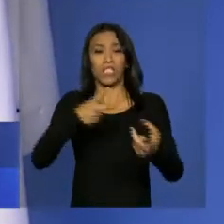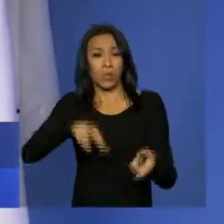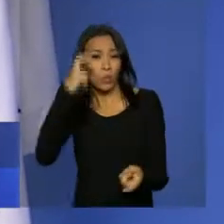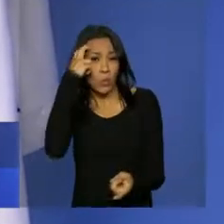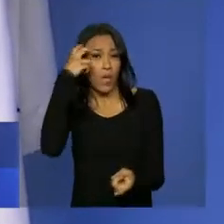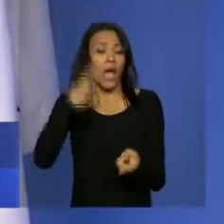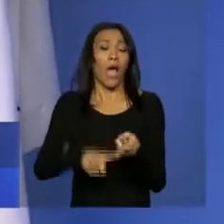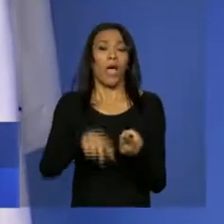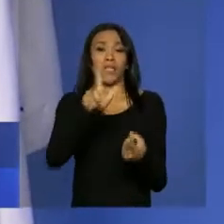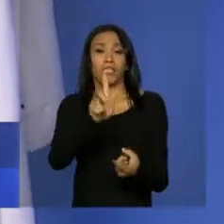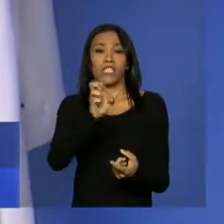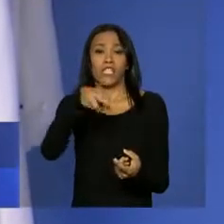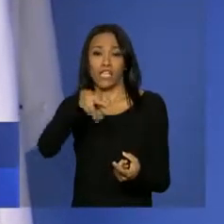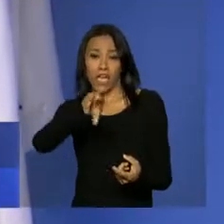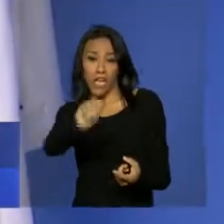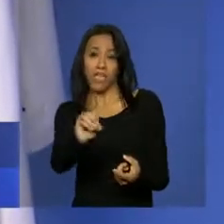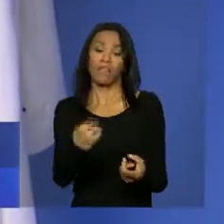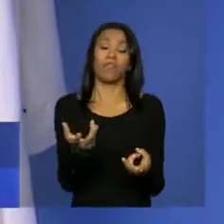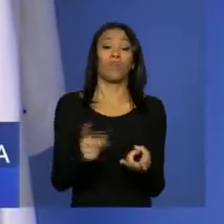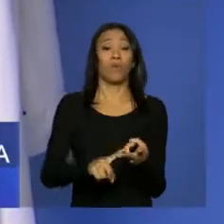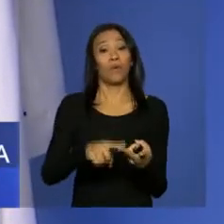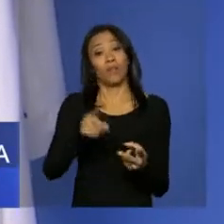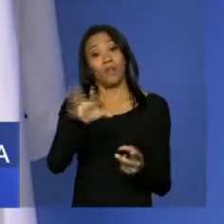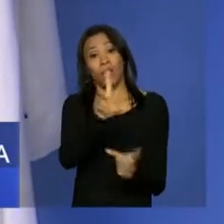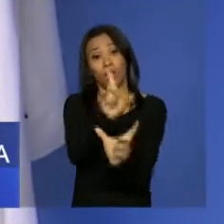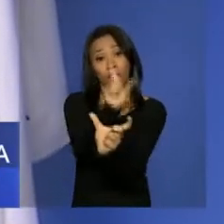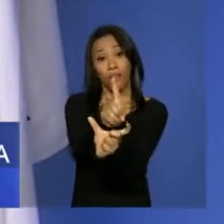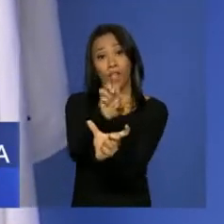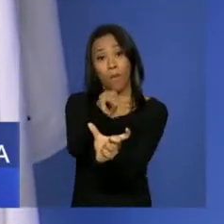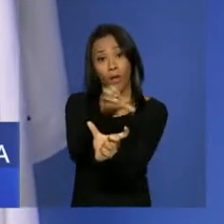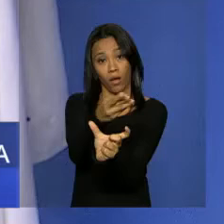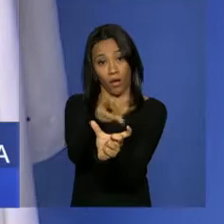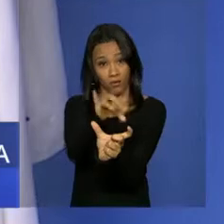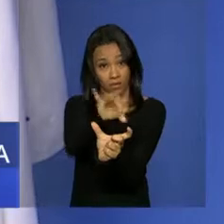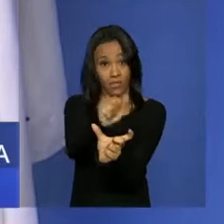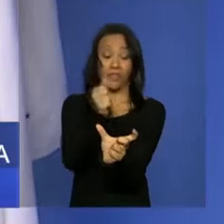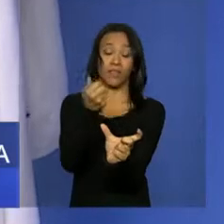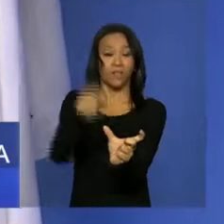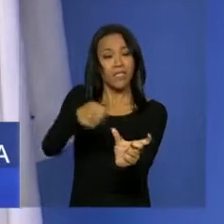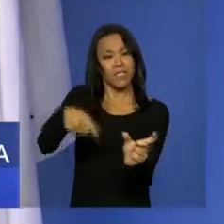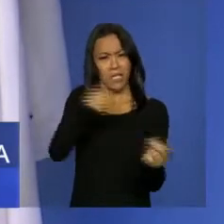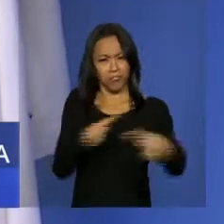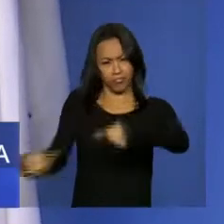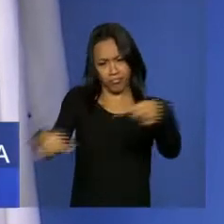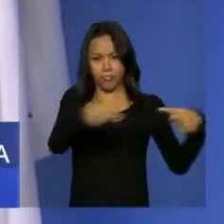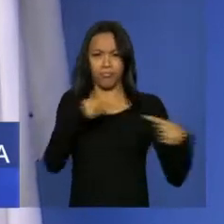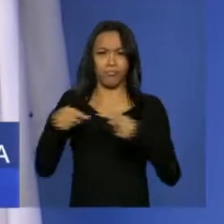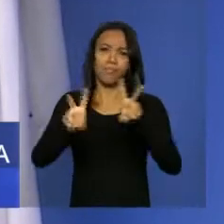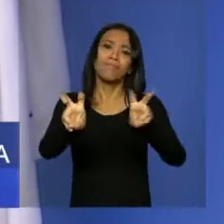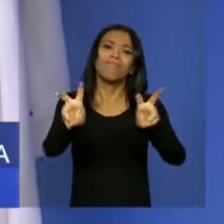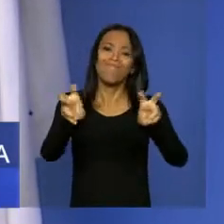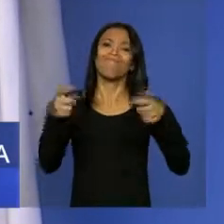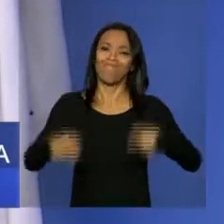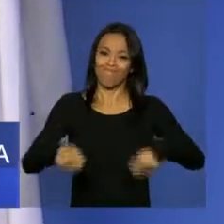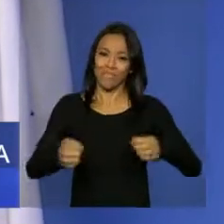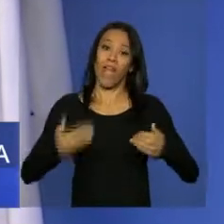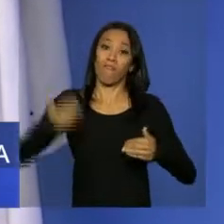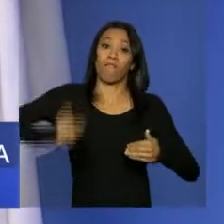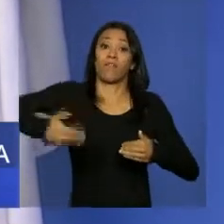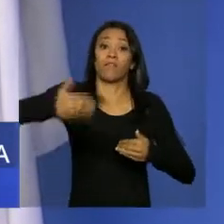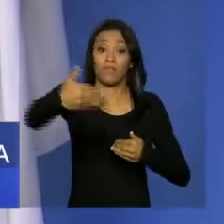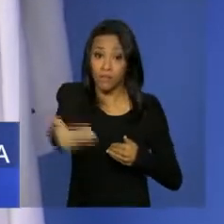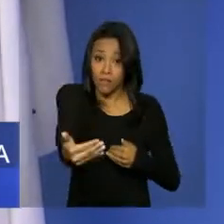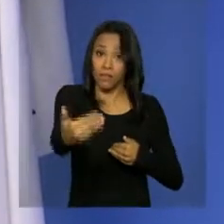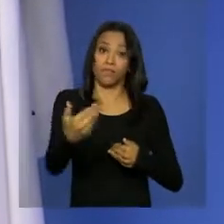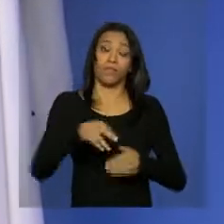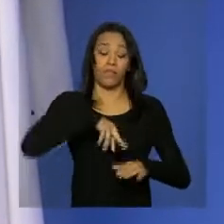gênero, de liberdade, de democracia, que são mais bem discutidas ou que têm mais campo para avançar entre os